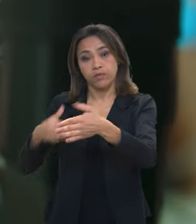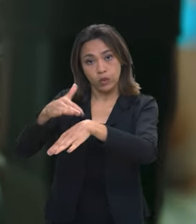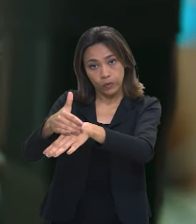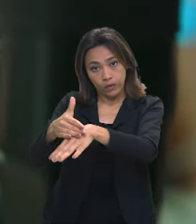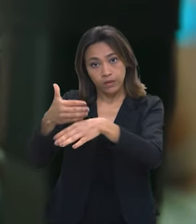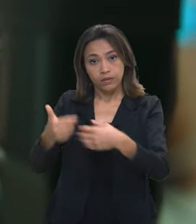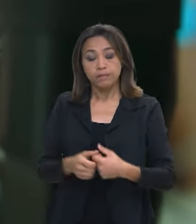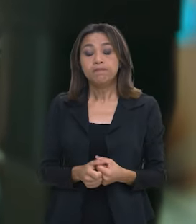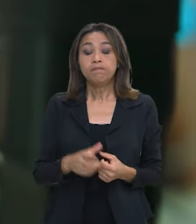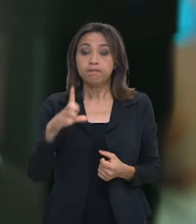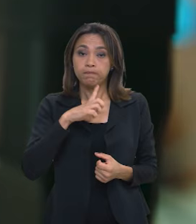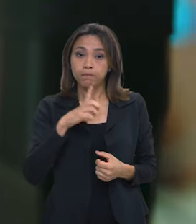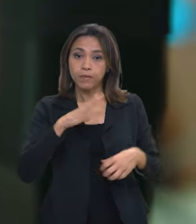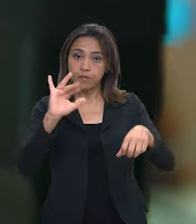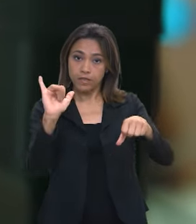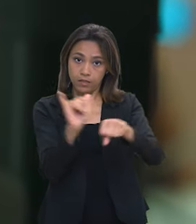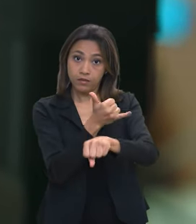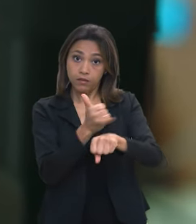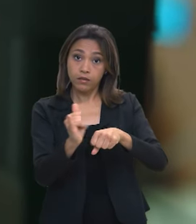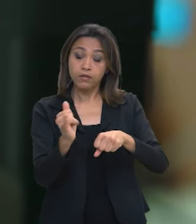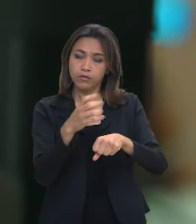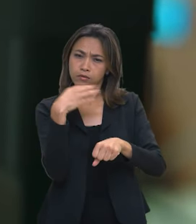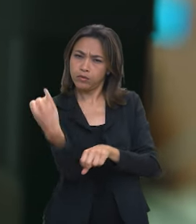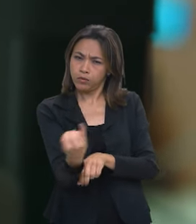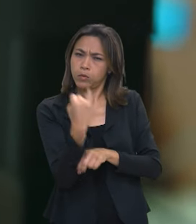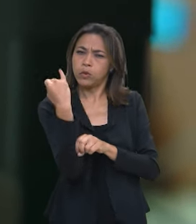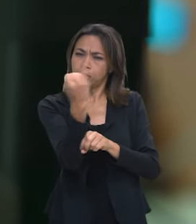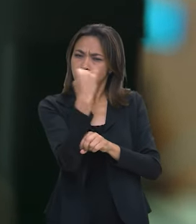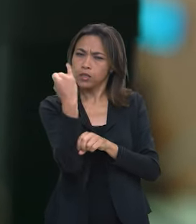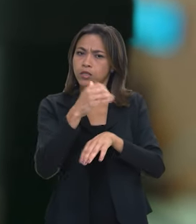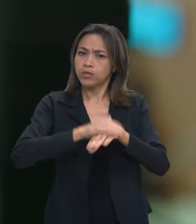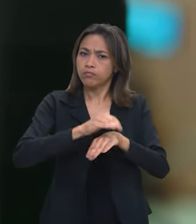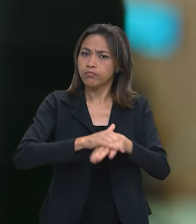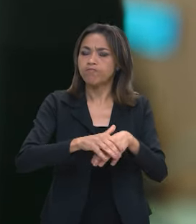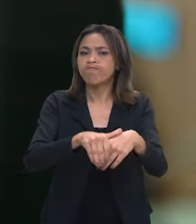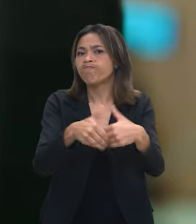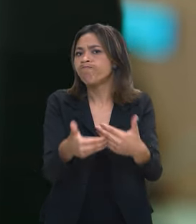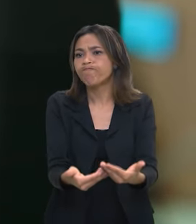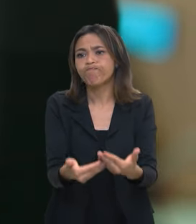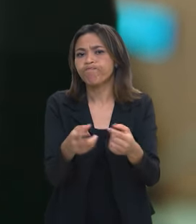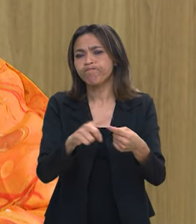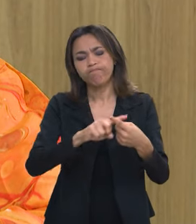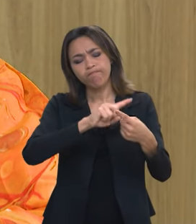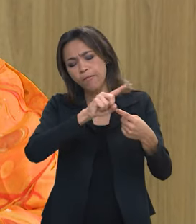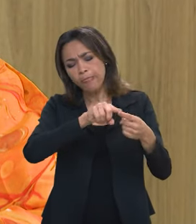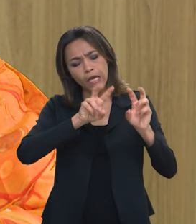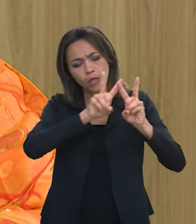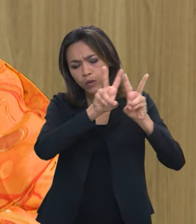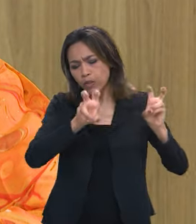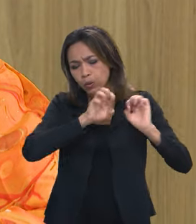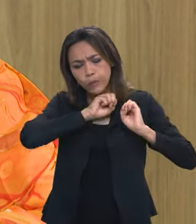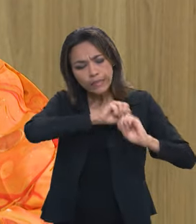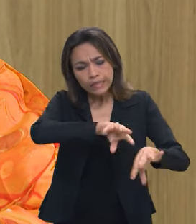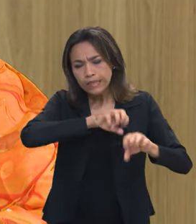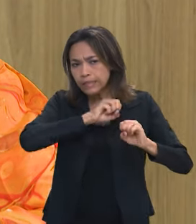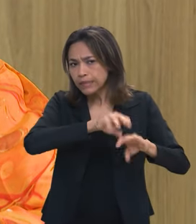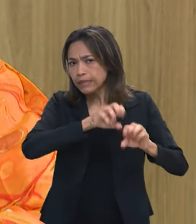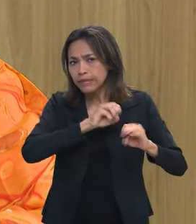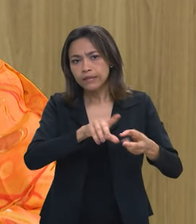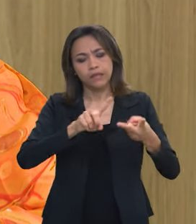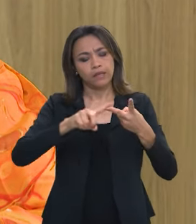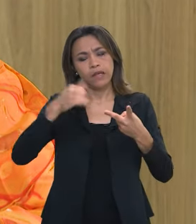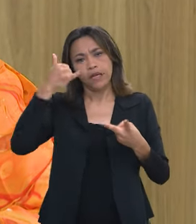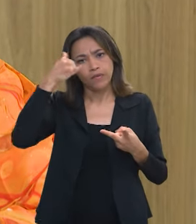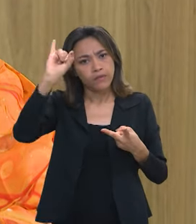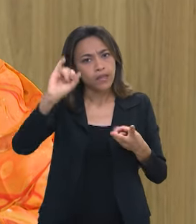momento nós temos medidas importantes que vão desde da educação da